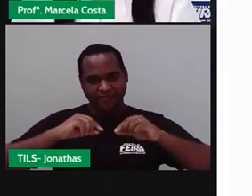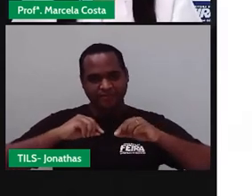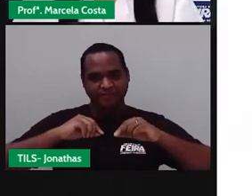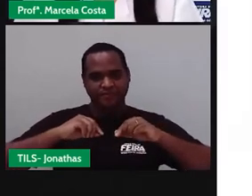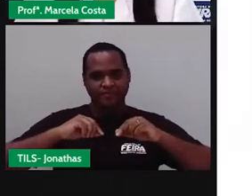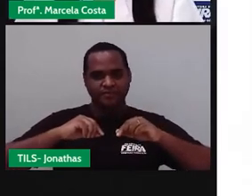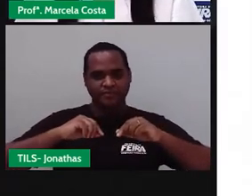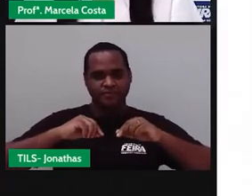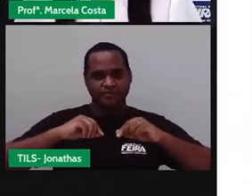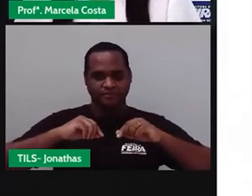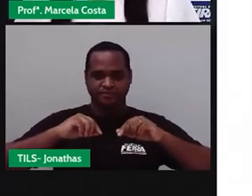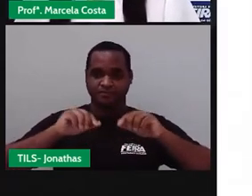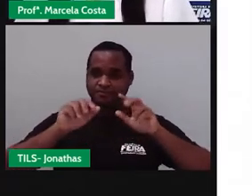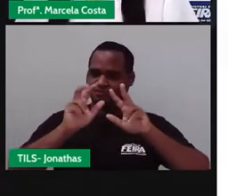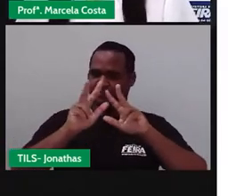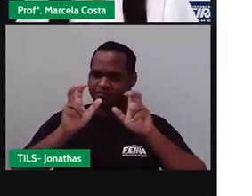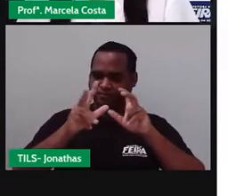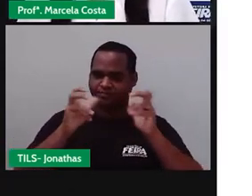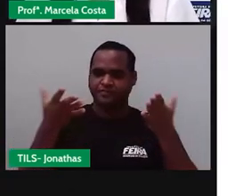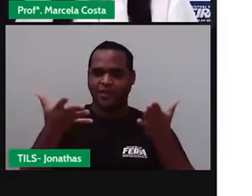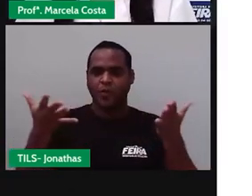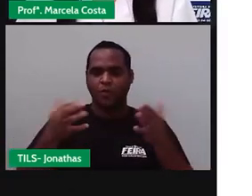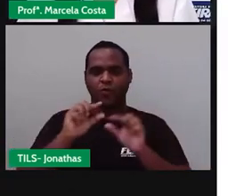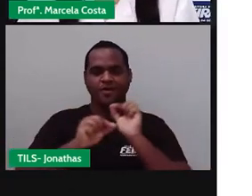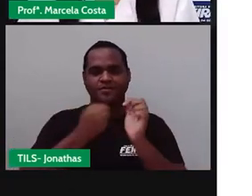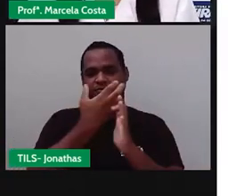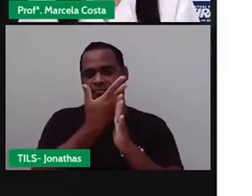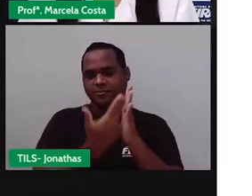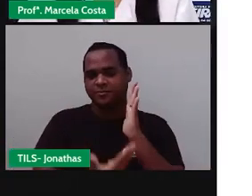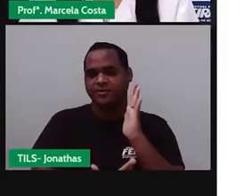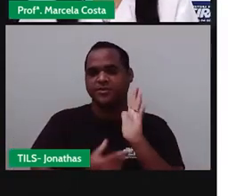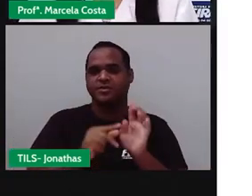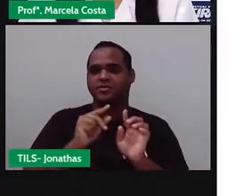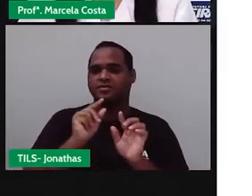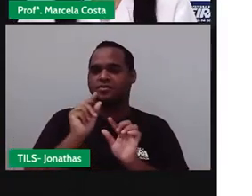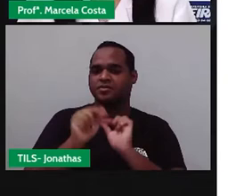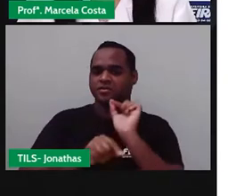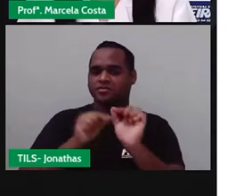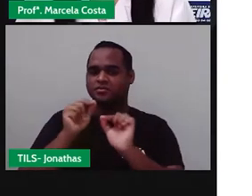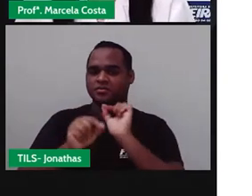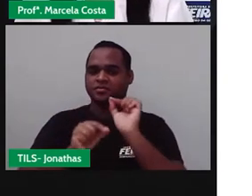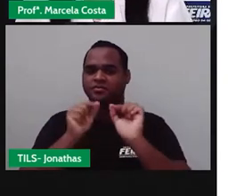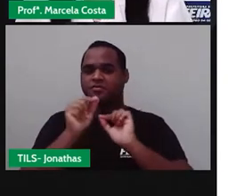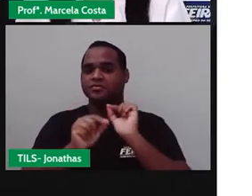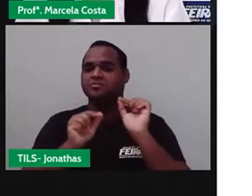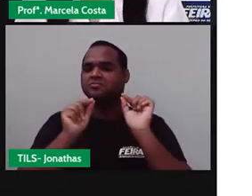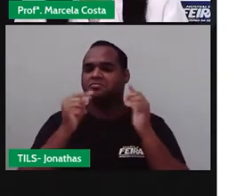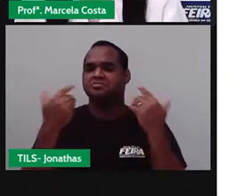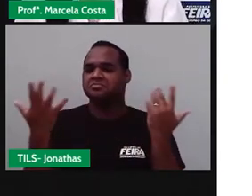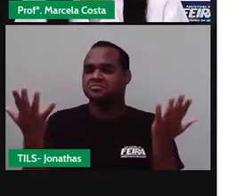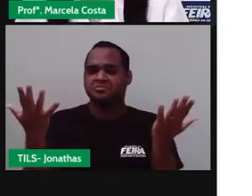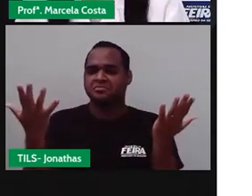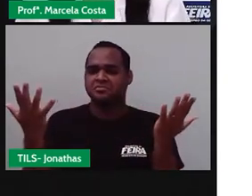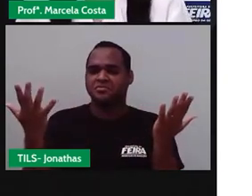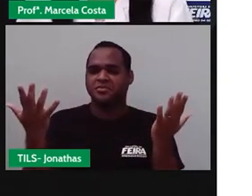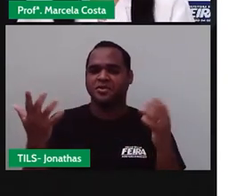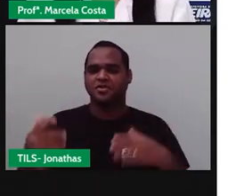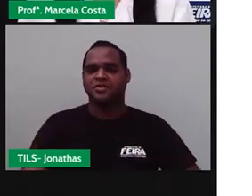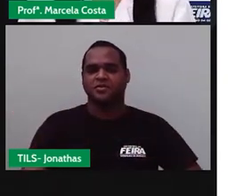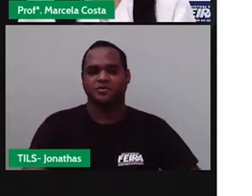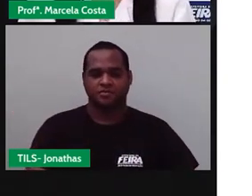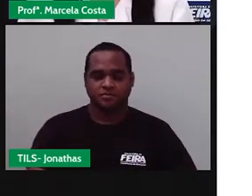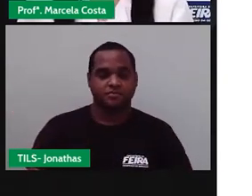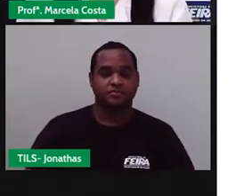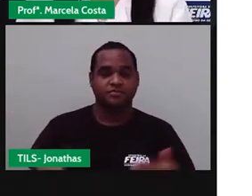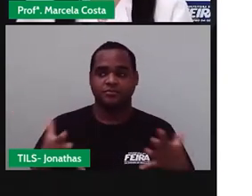Então, na aula de hoje, nós vamos trabalhar com o tema diversidade. O que é? Então,